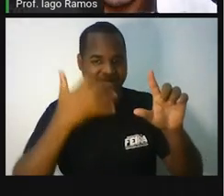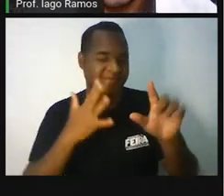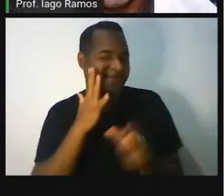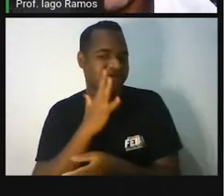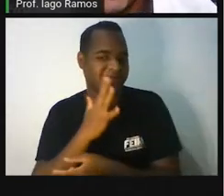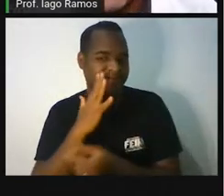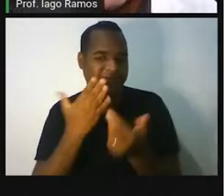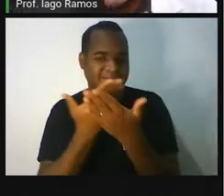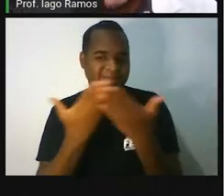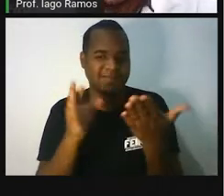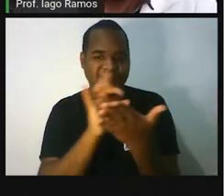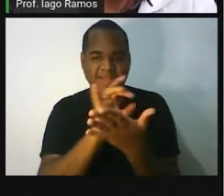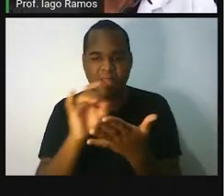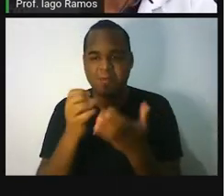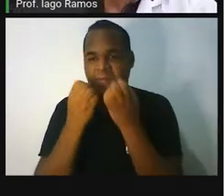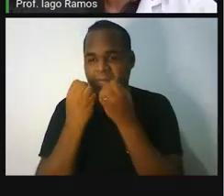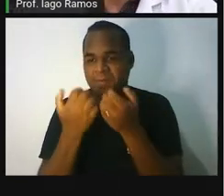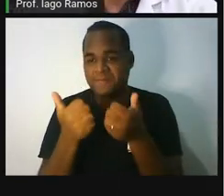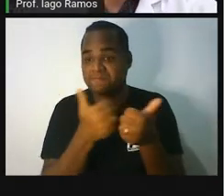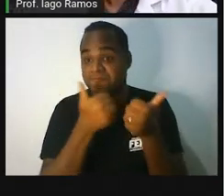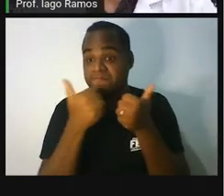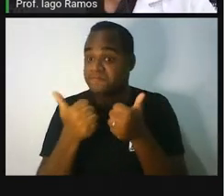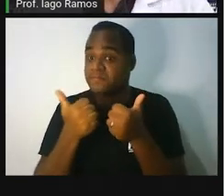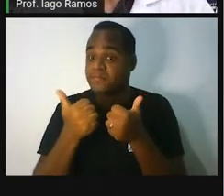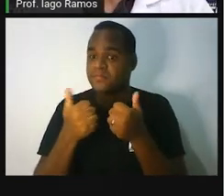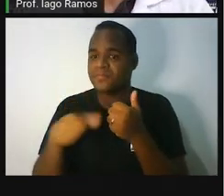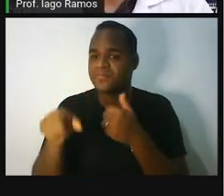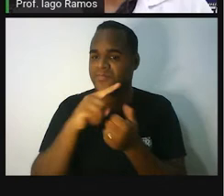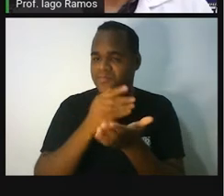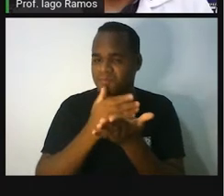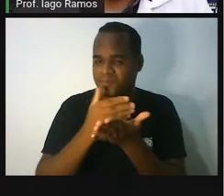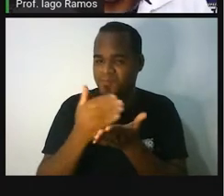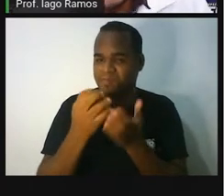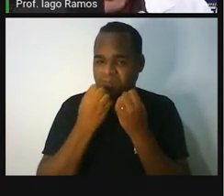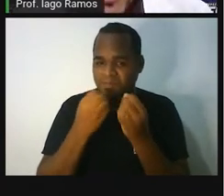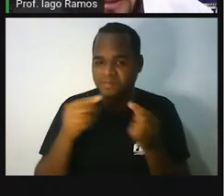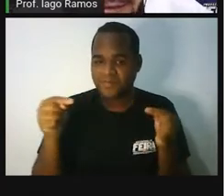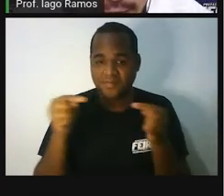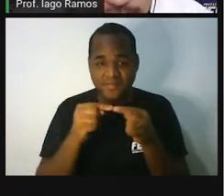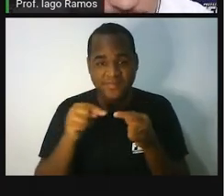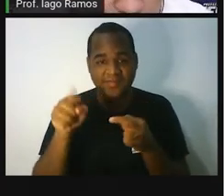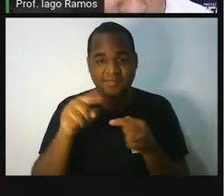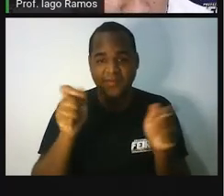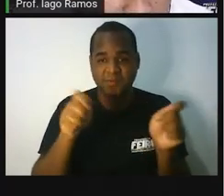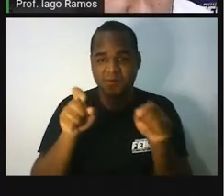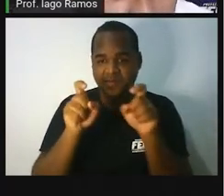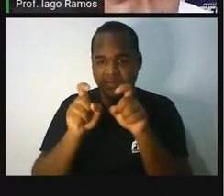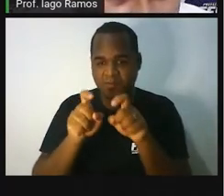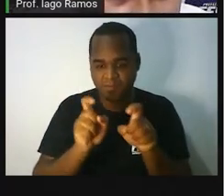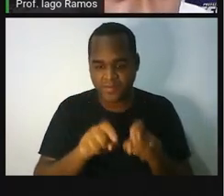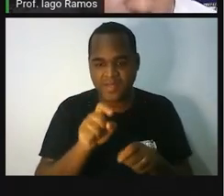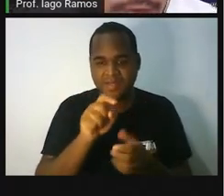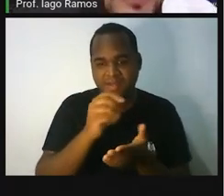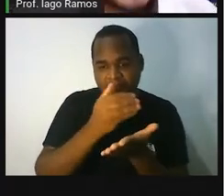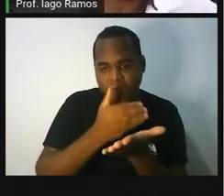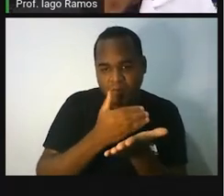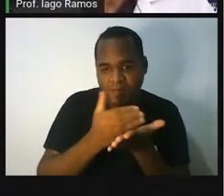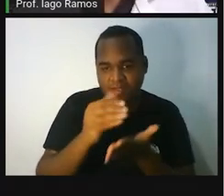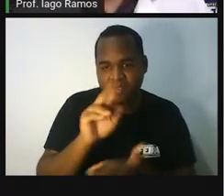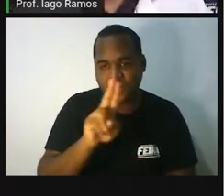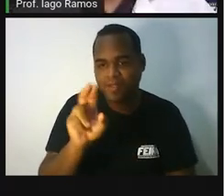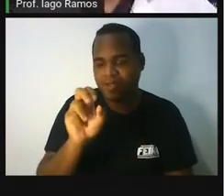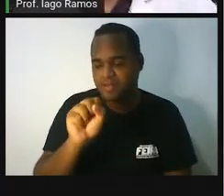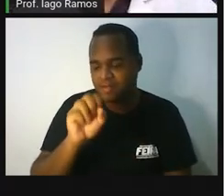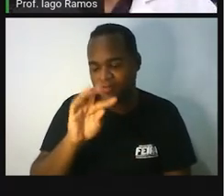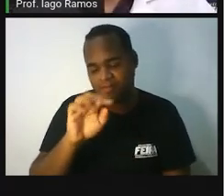você aí, ó. Beleza? Então vamos começar. Para a gente começar, é só clicar nesse Start aqui, ó. Você